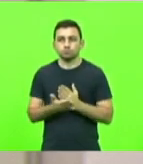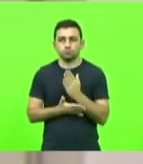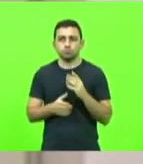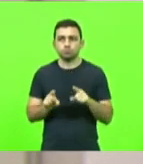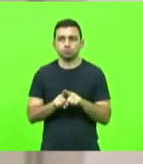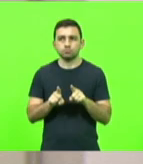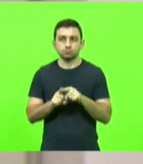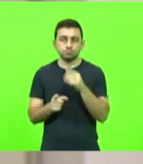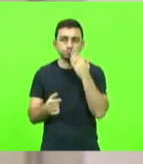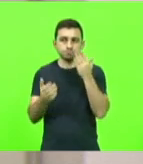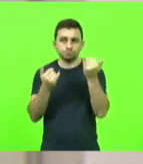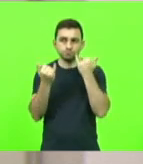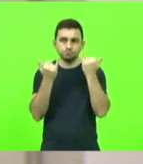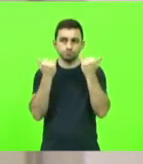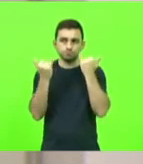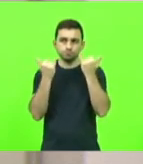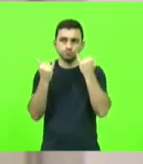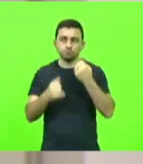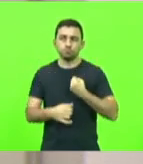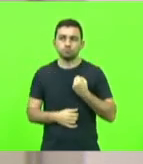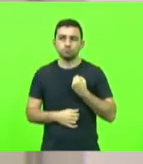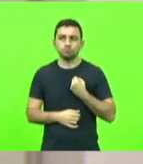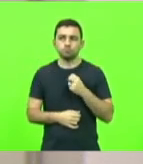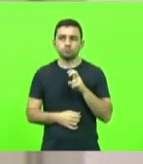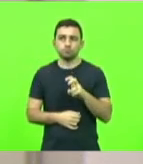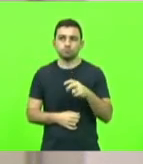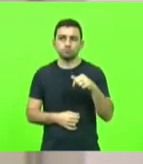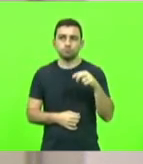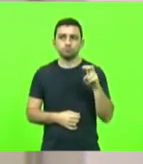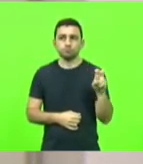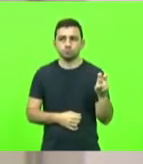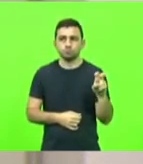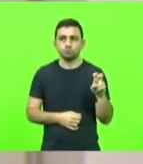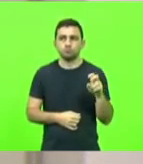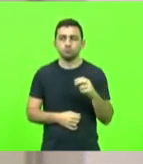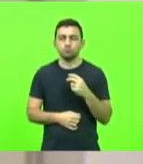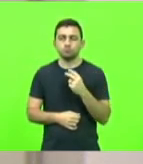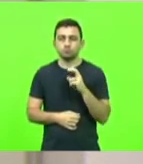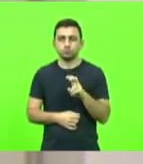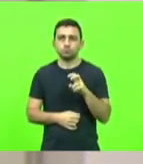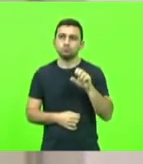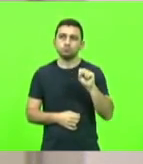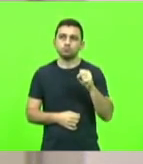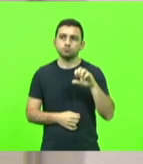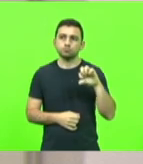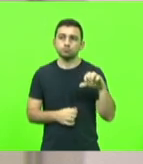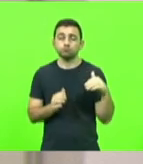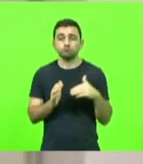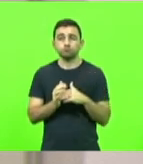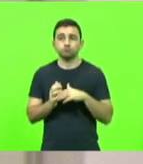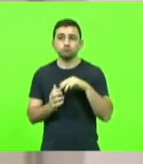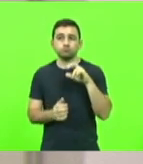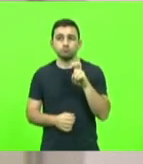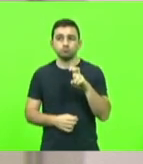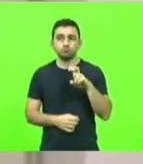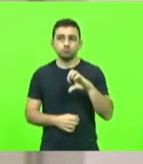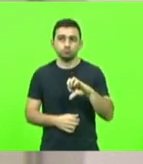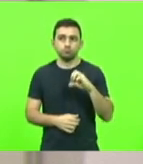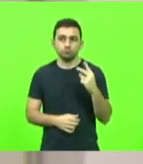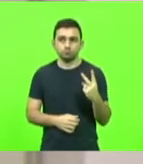os pedidos de informação números 575, 589 a 592,